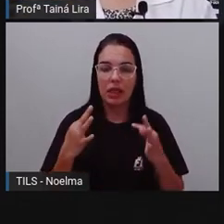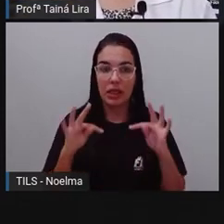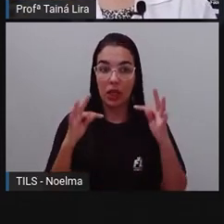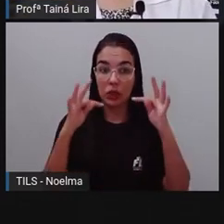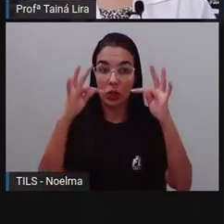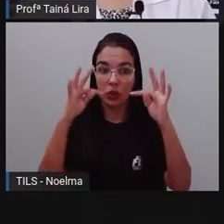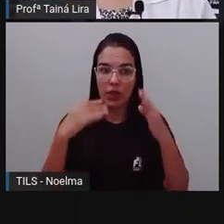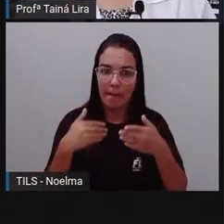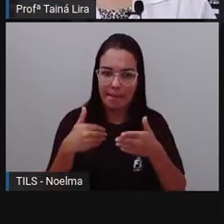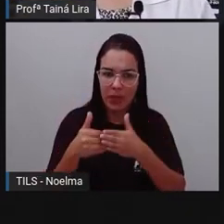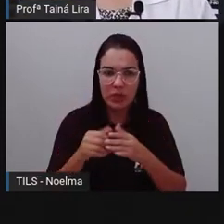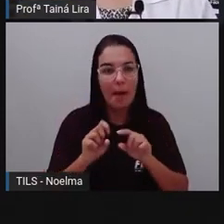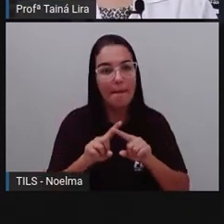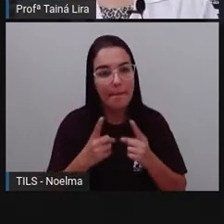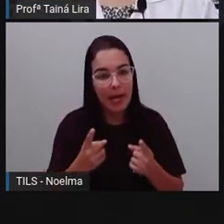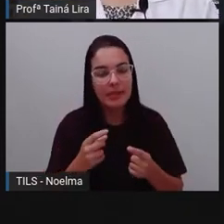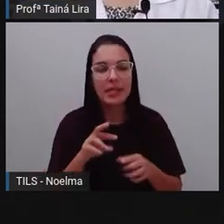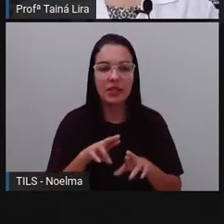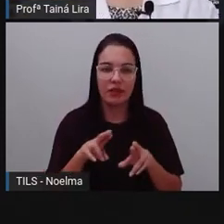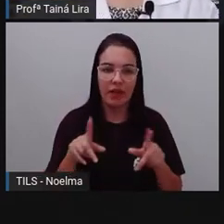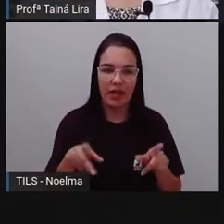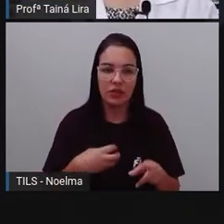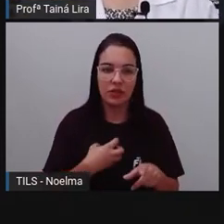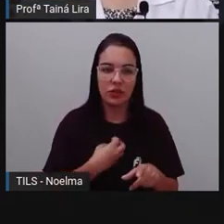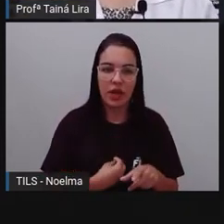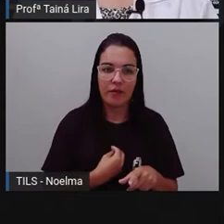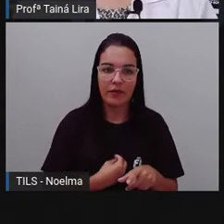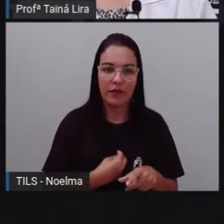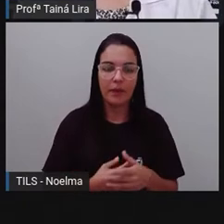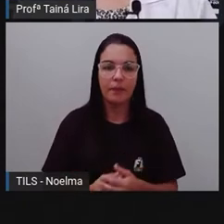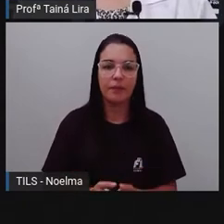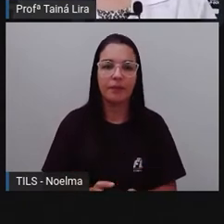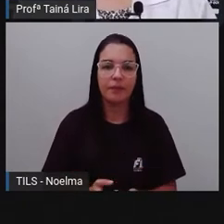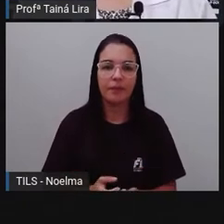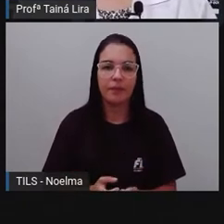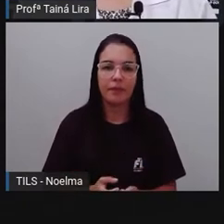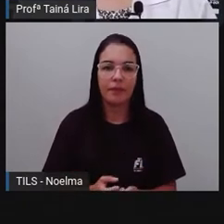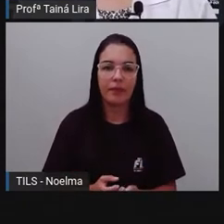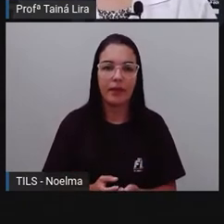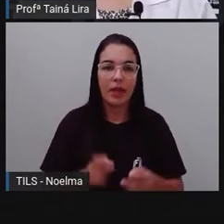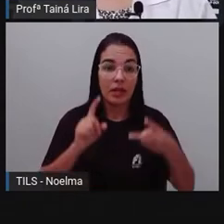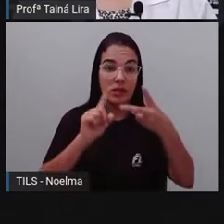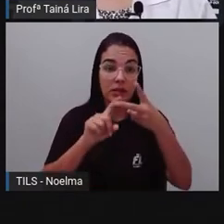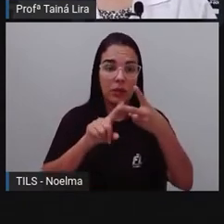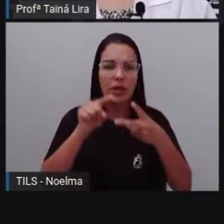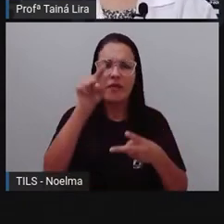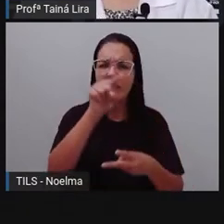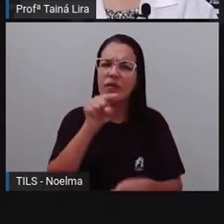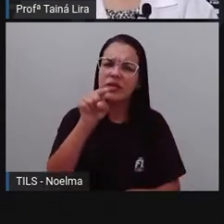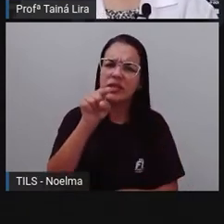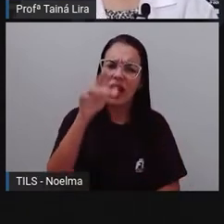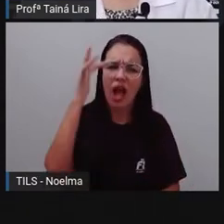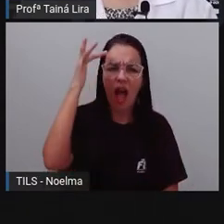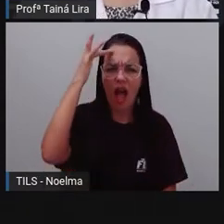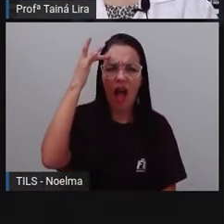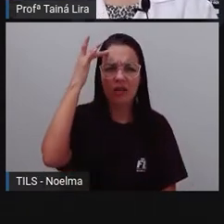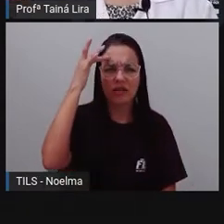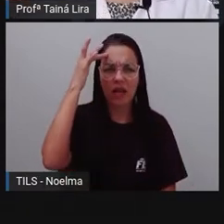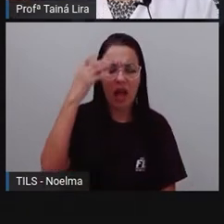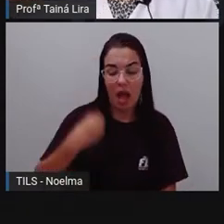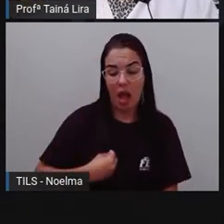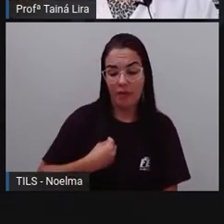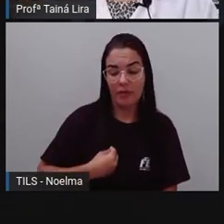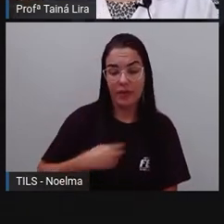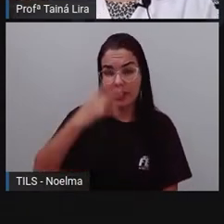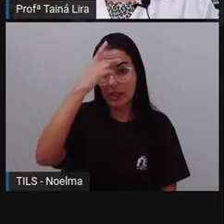as pessoas, tá bom? Então, você acha que a vida das pessoas é igual em cada um desses lugares? Então,